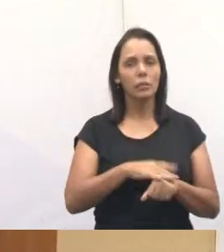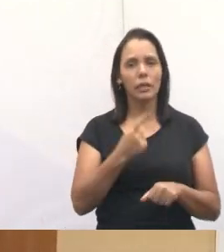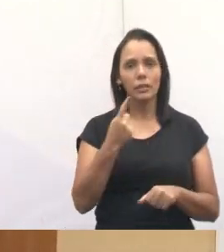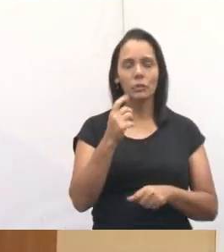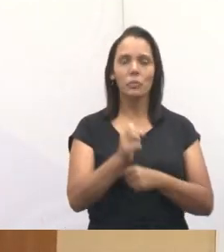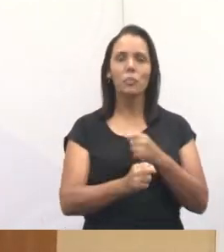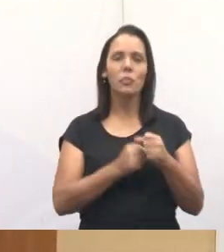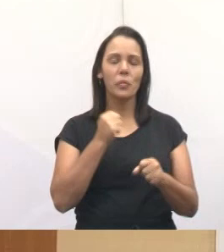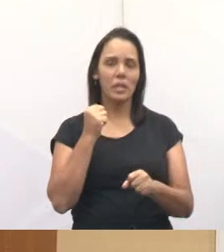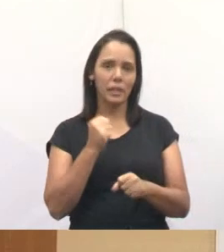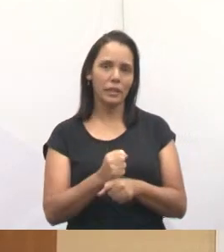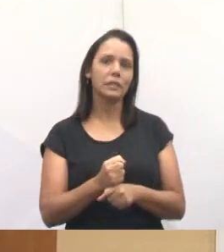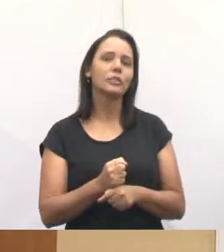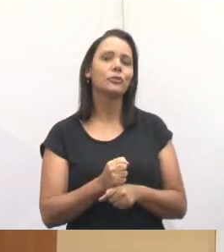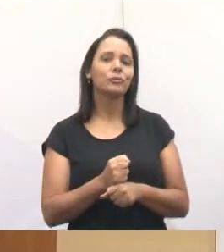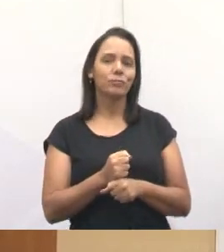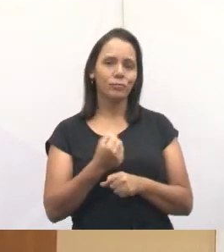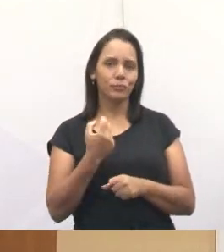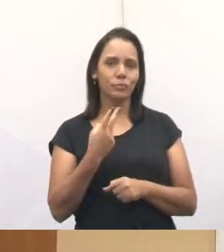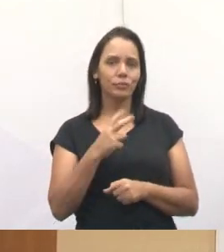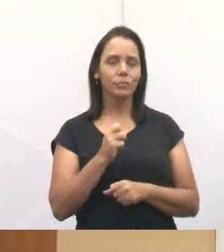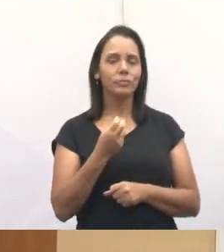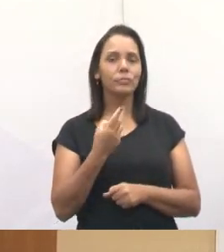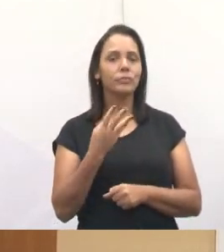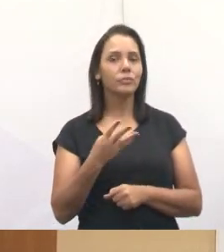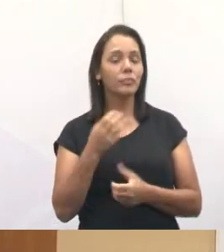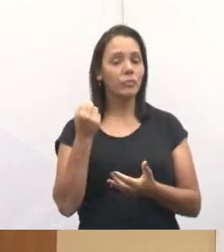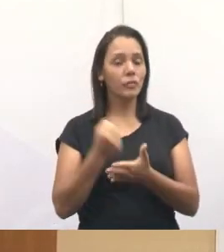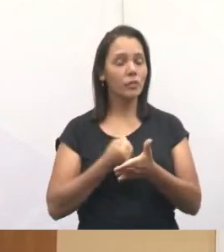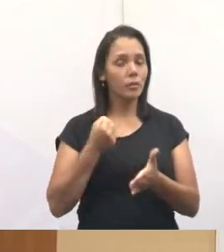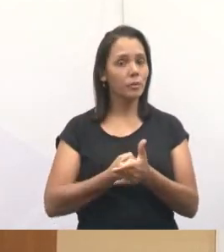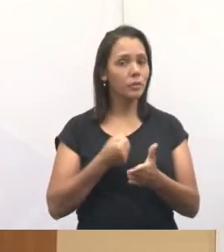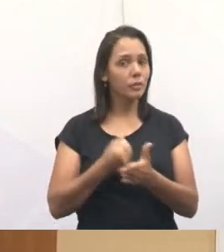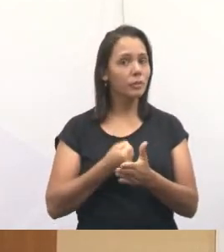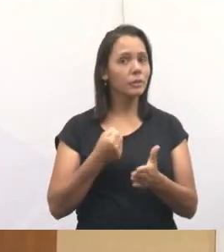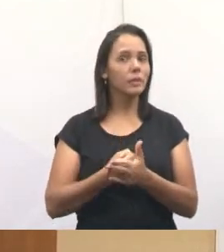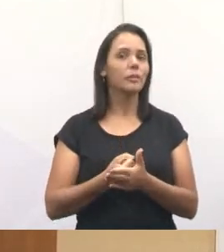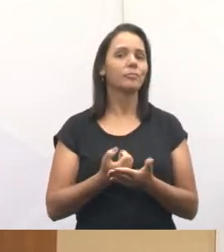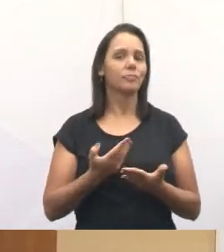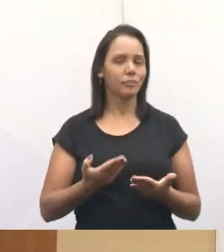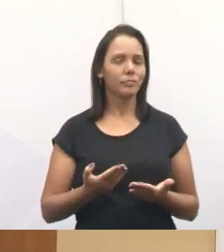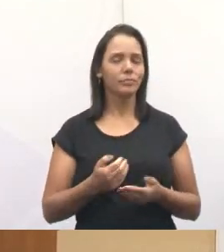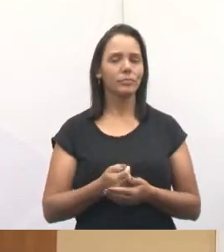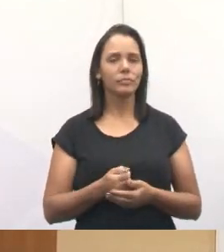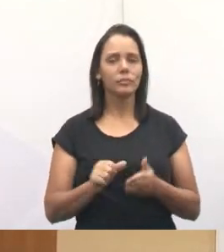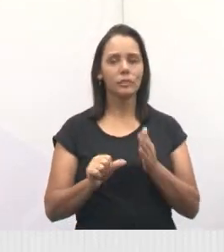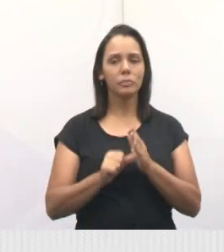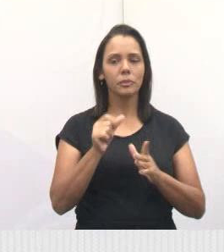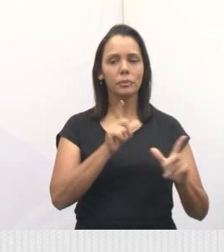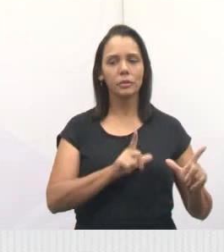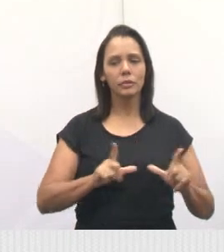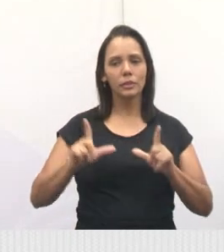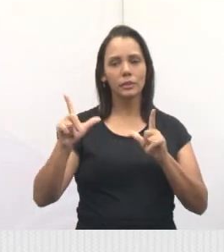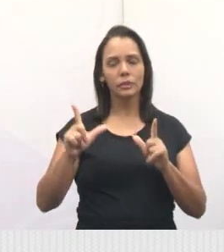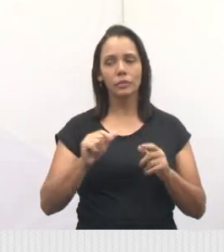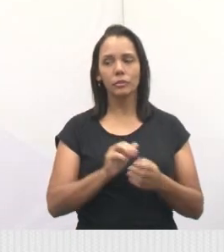para afindar, em 2024. E vamos à luta aí para ver o que a gente consegue. Pode colocar o primeiro slide, por favor.